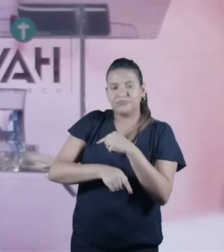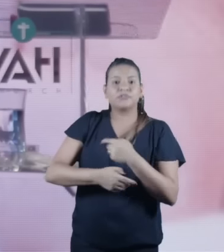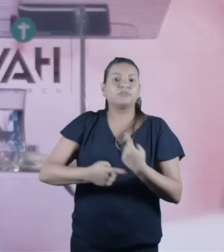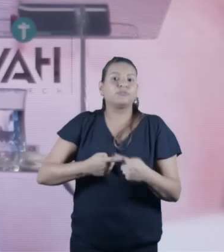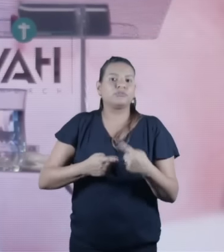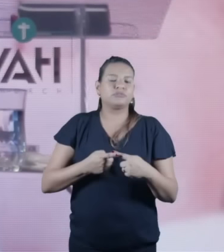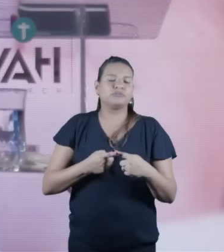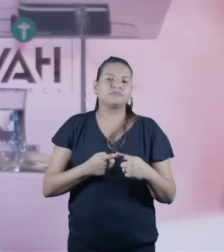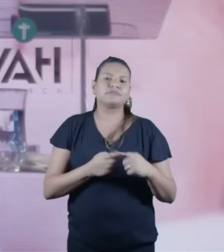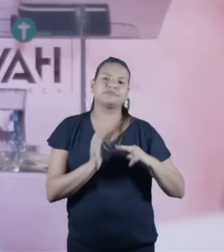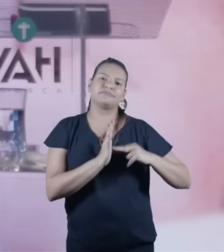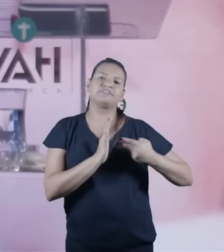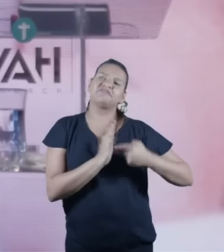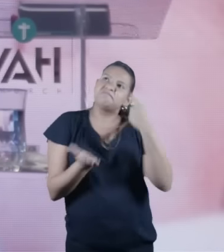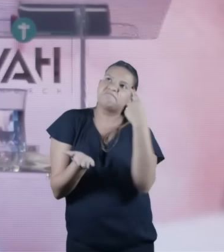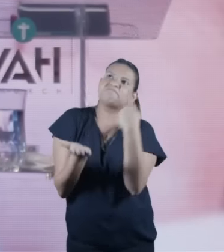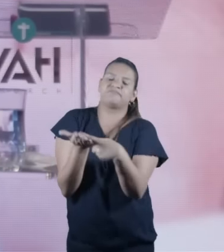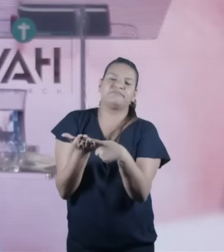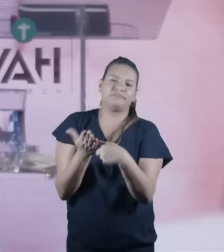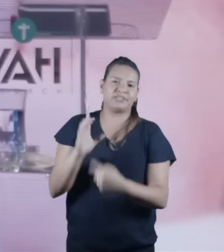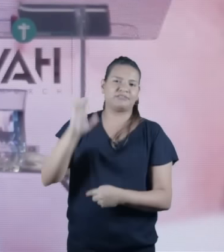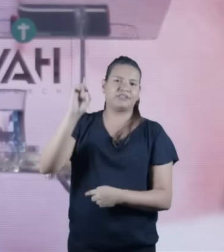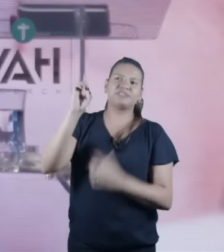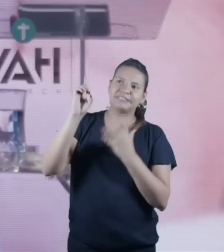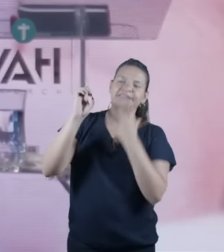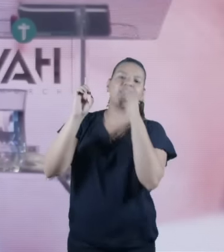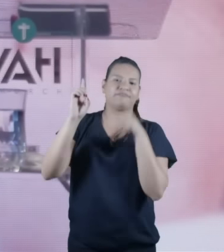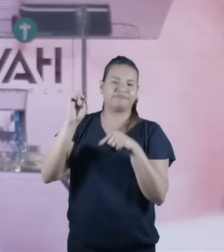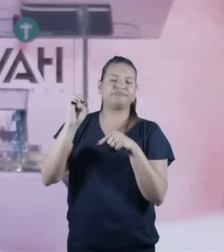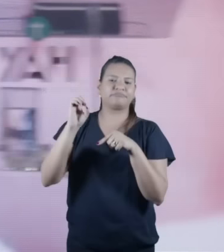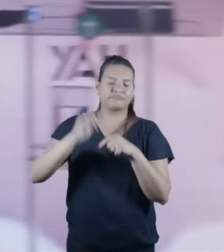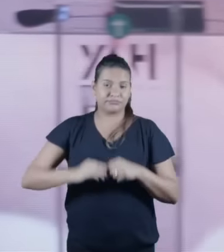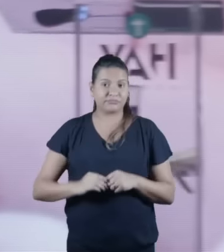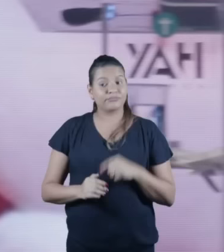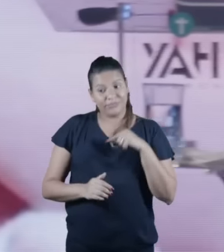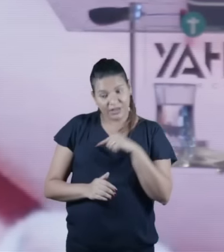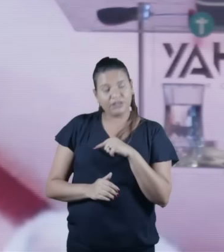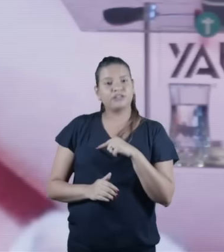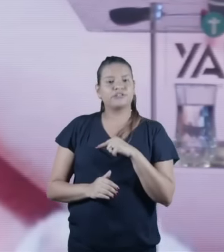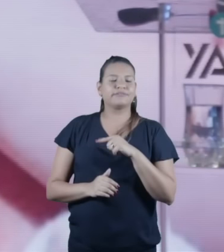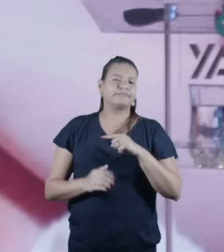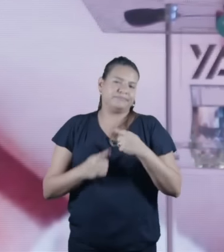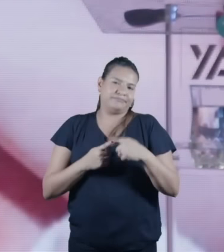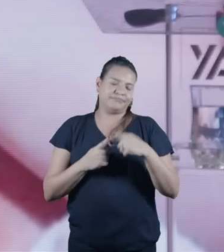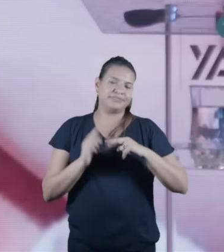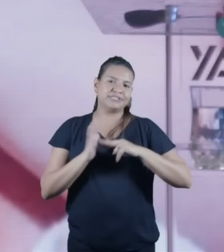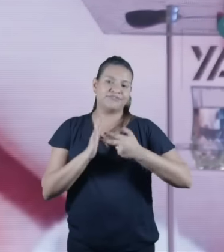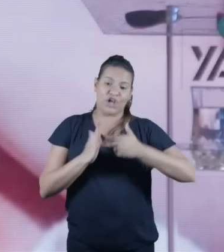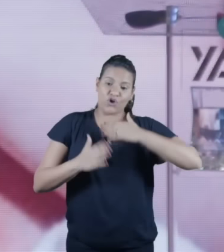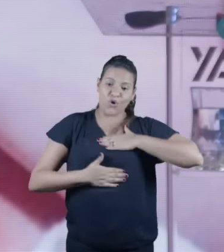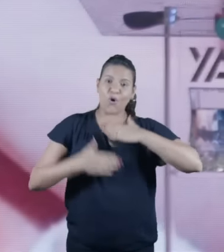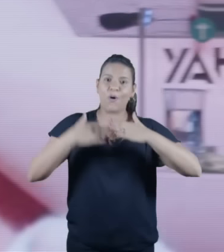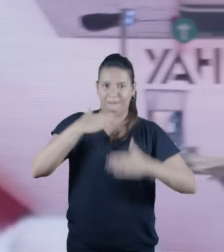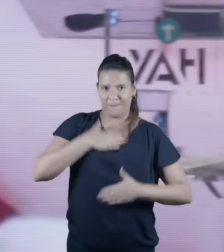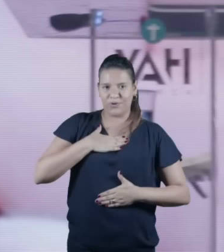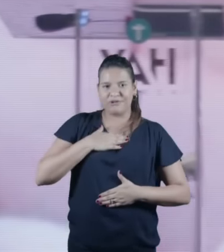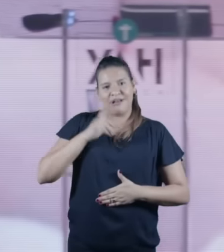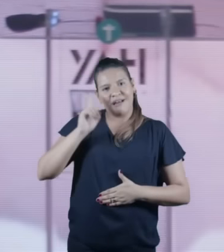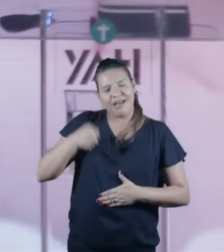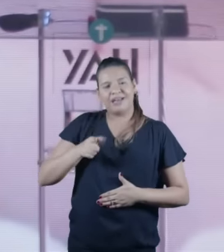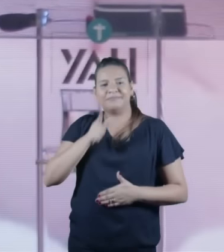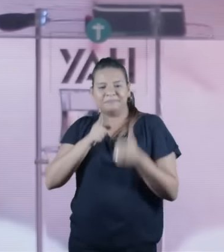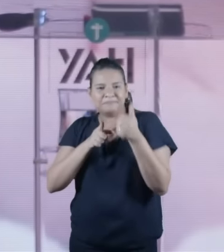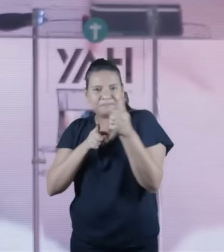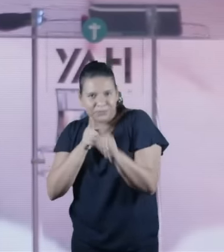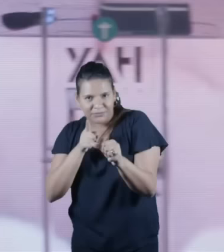nesse dia, o menino, além da circuncisão, que é a parte física, ele também recebe o seu nome. Durante os meses da gravidez, todo